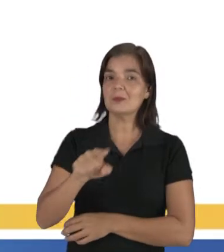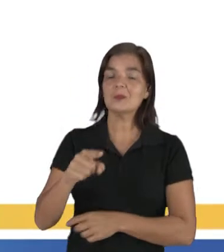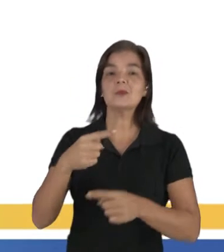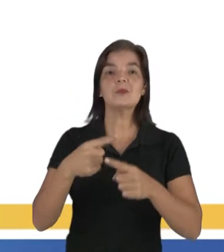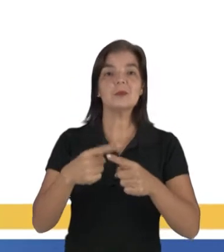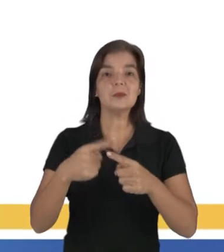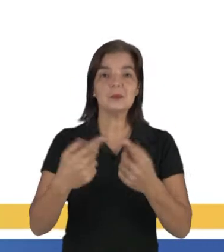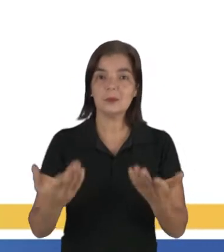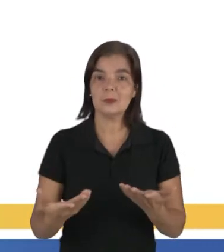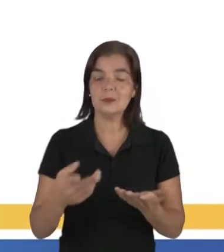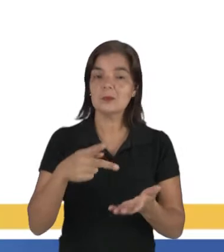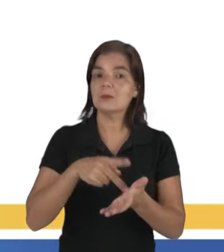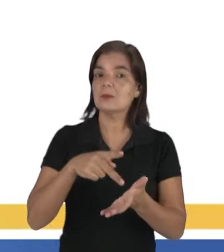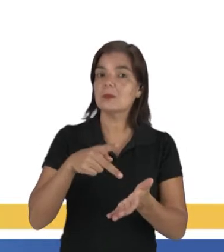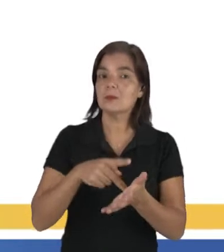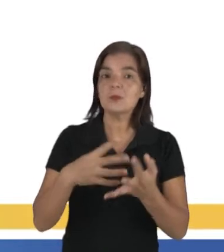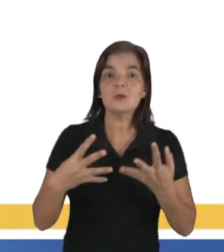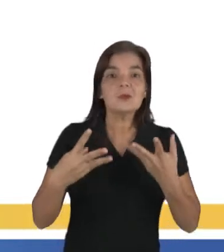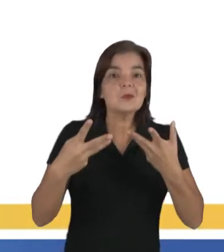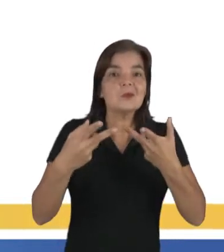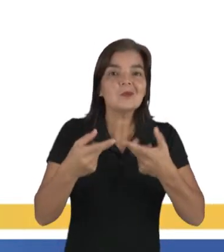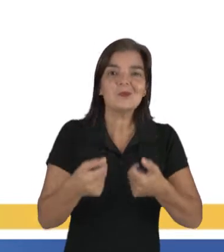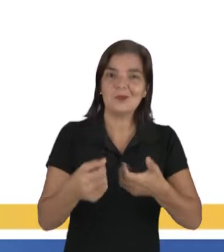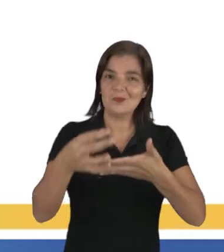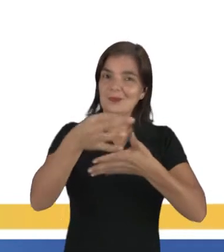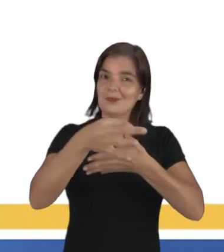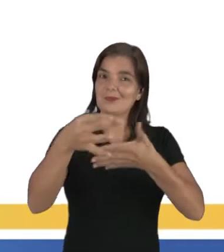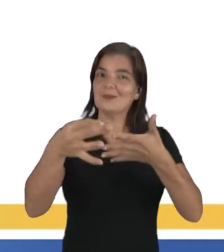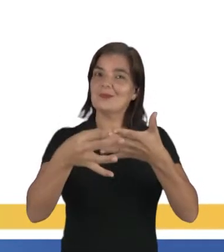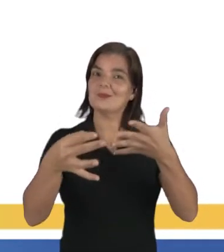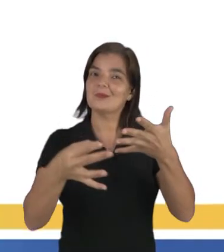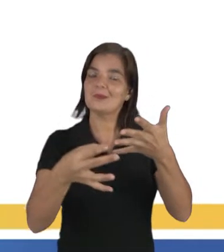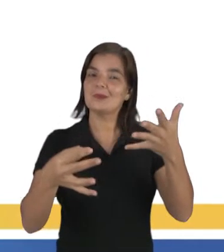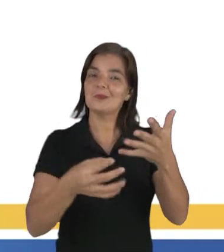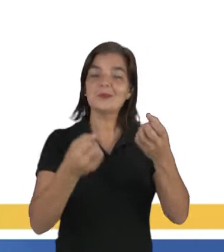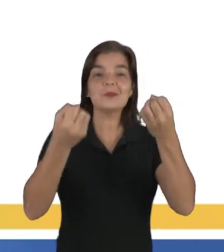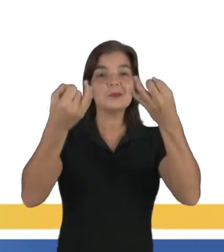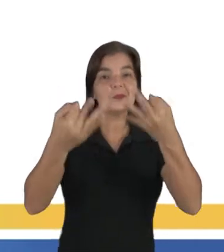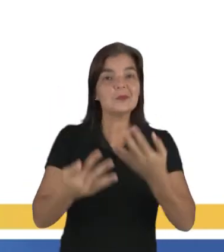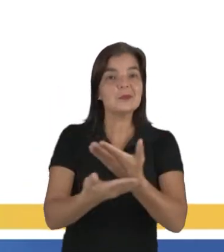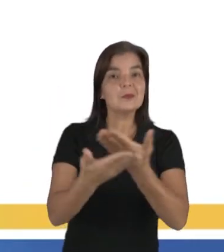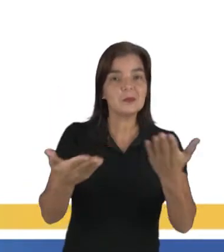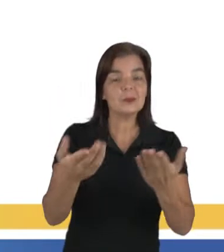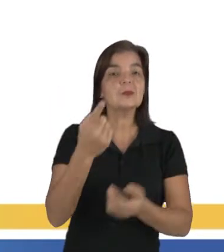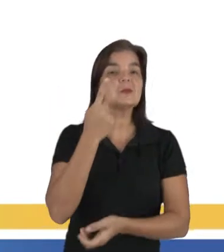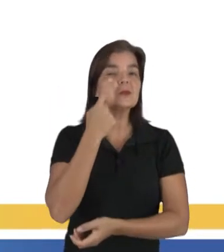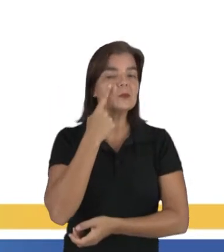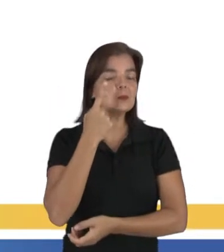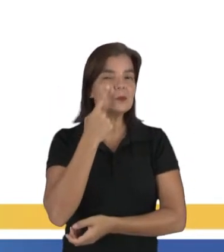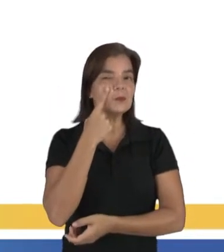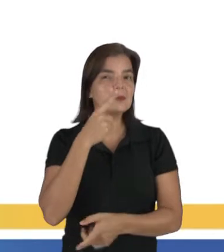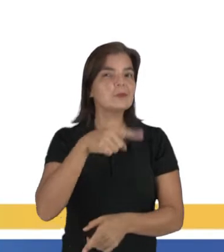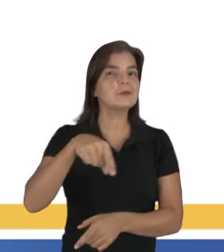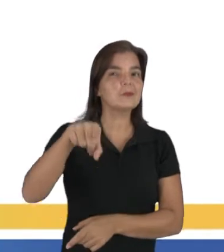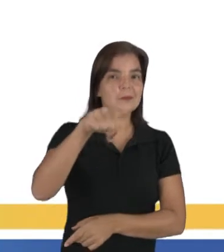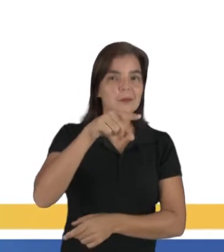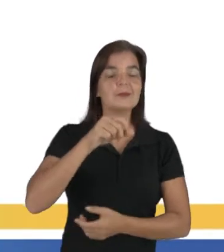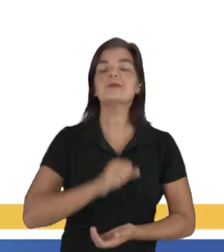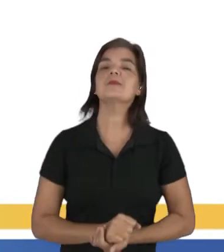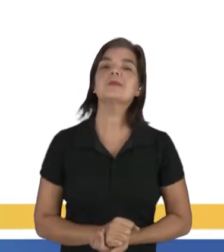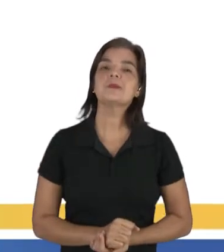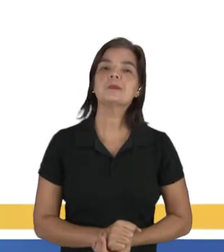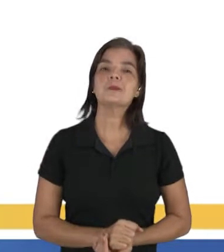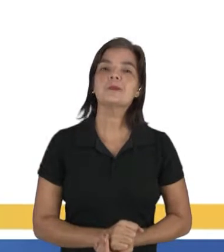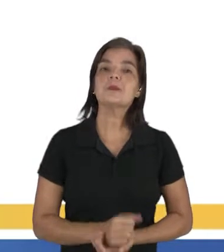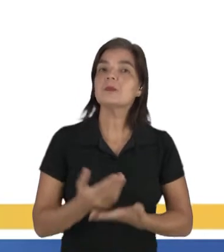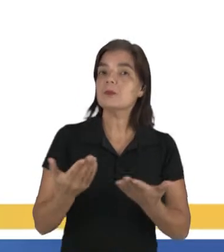Torna-se verdadeira todas as sentenças que eu falei aqui com vocês e pedi que vocês refletissem daí. Tá